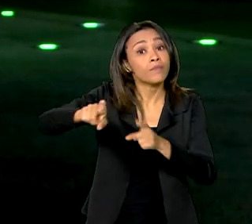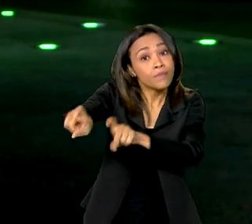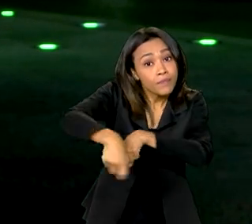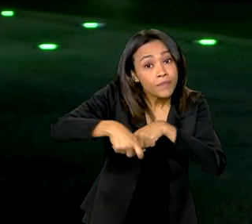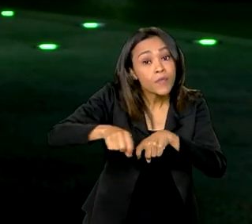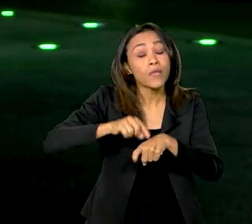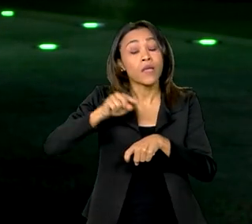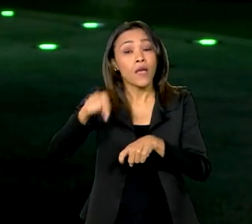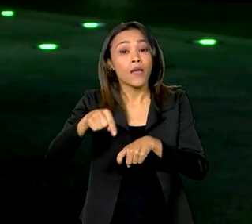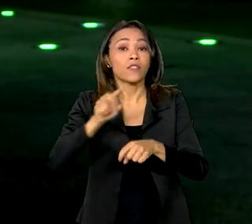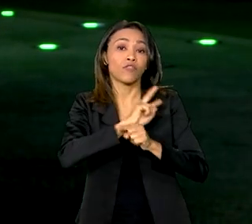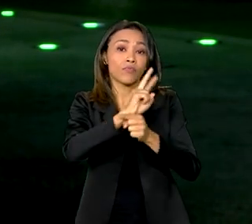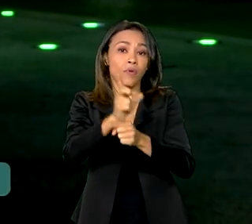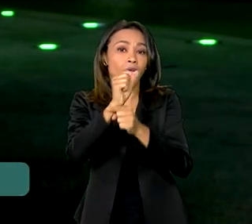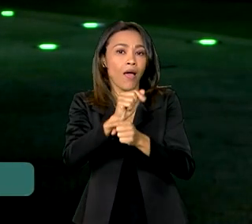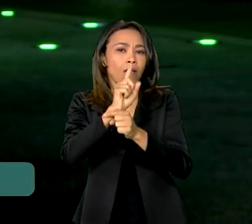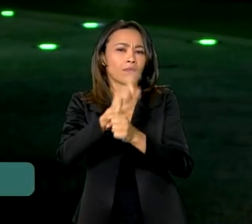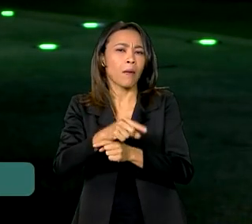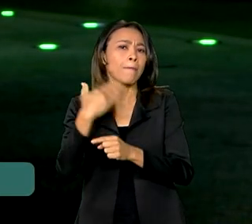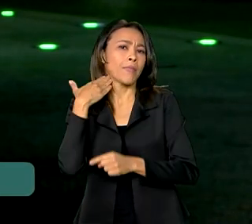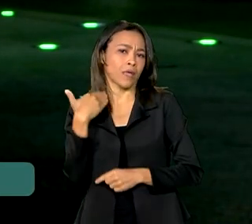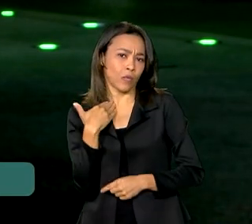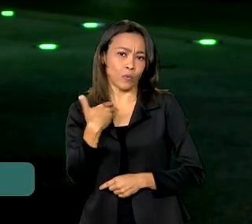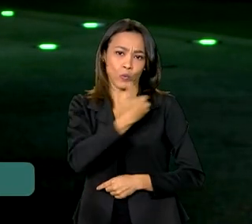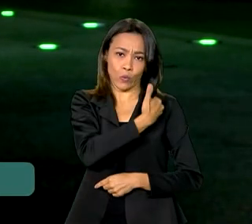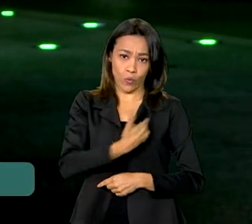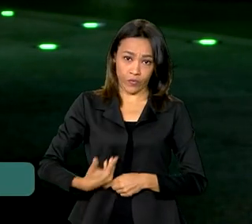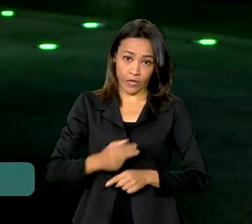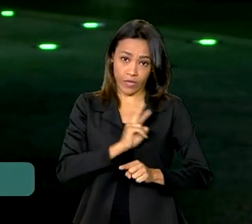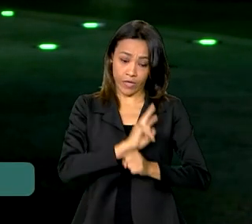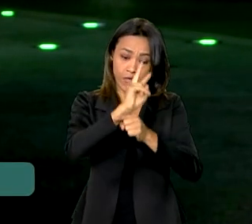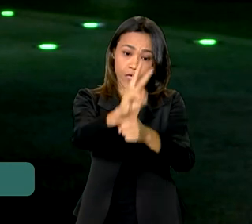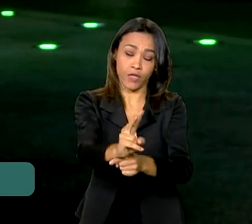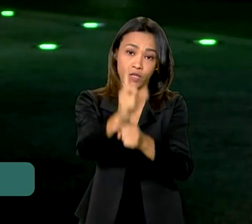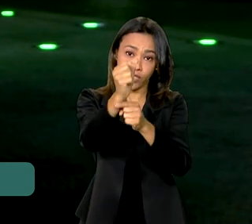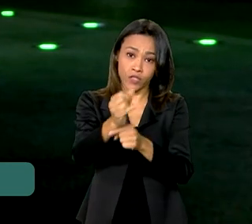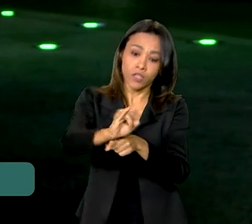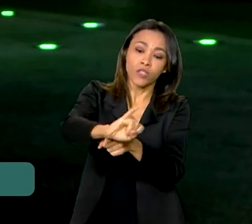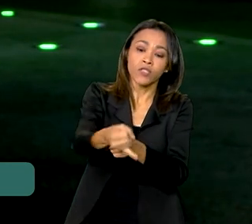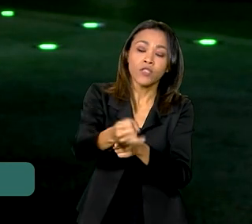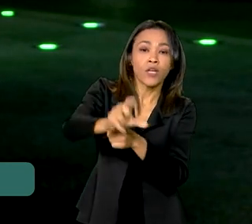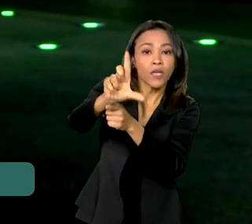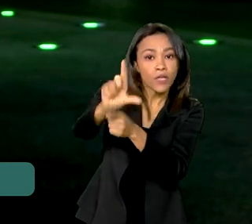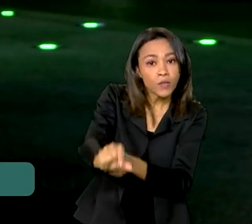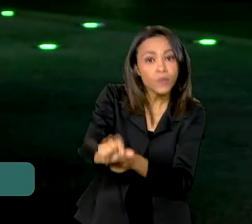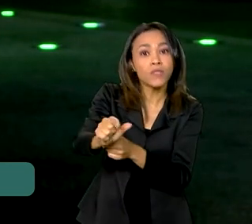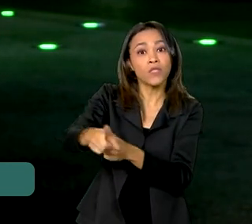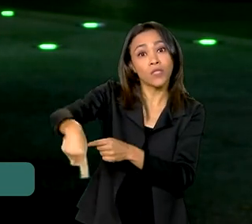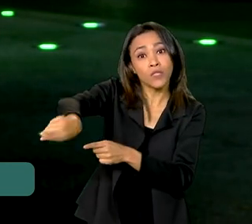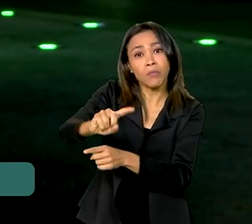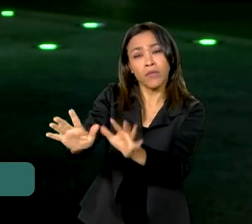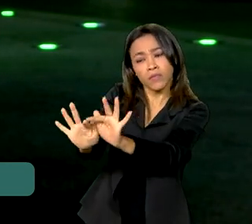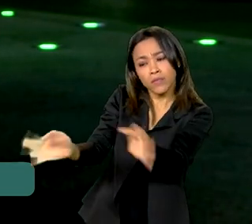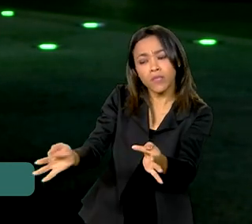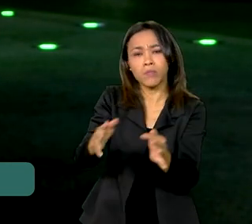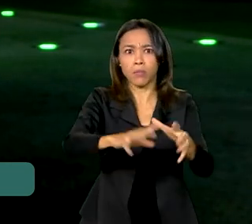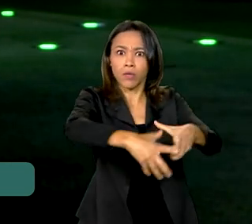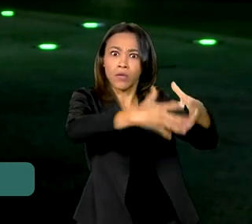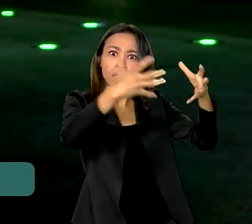os recursos são emprestados por bancos públicos a taxa de juros reduzidas para o médio e o grande produtor.